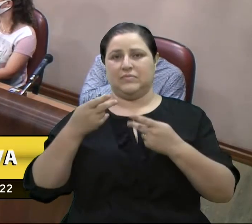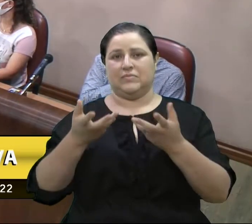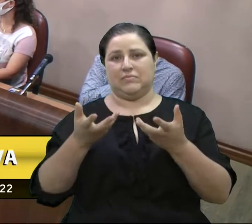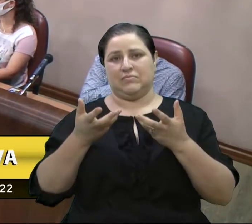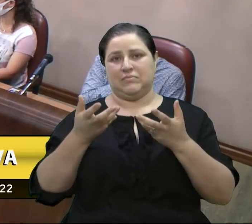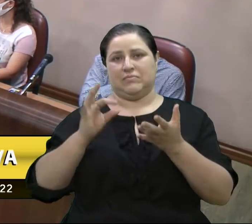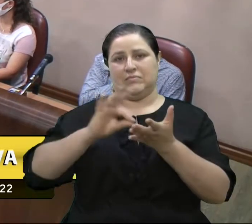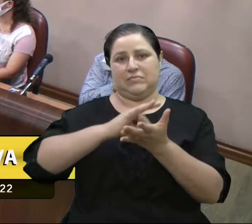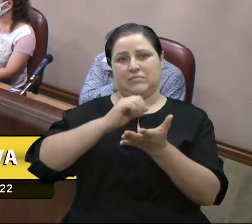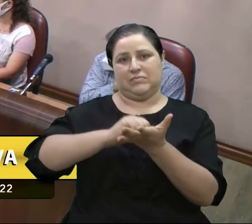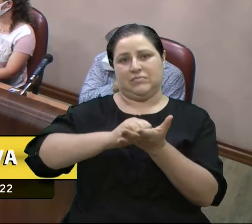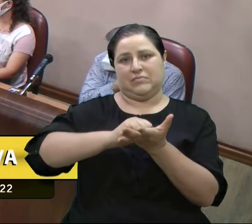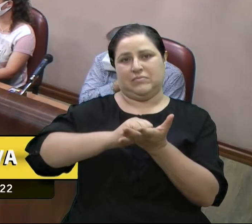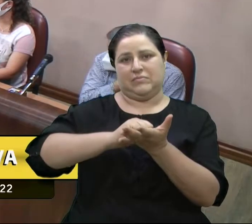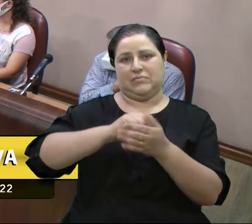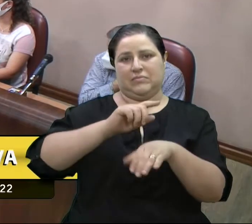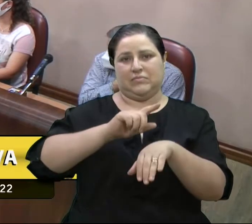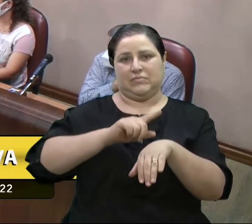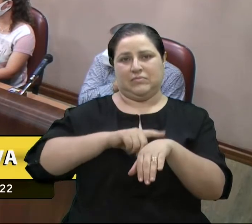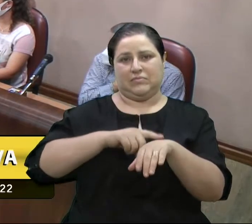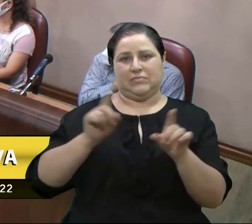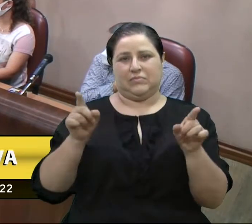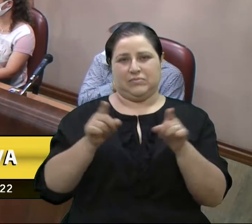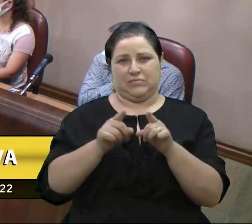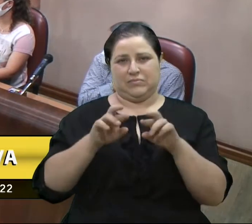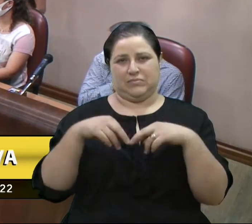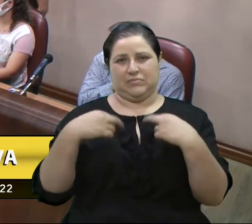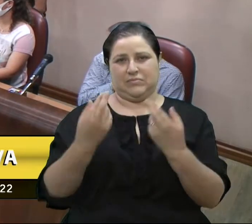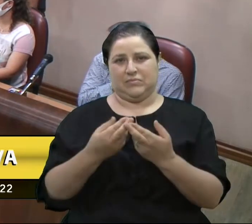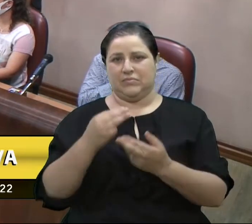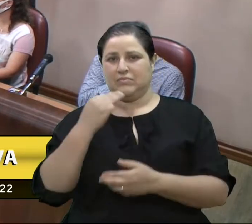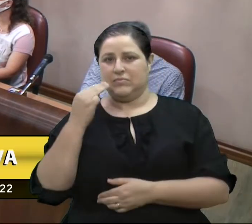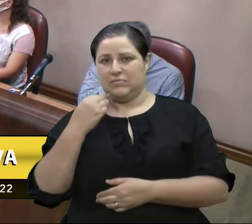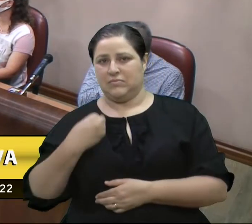inscrever no pequeno... Vereadora Marisol está?